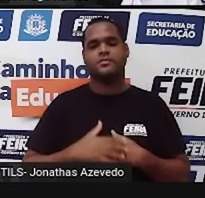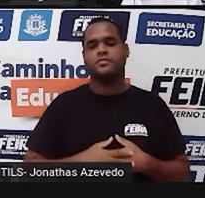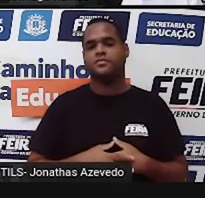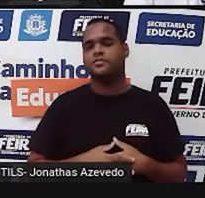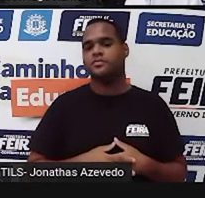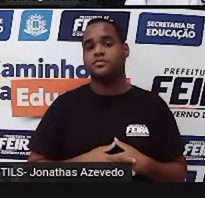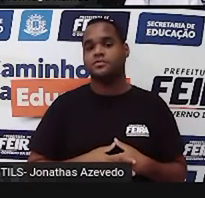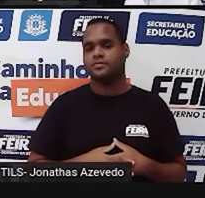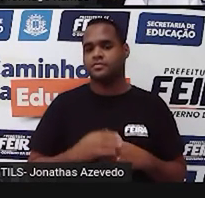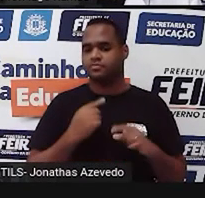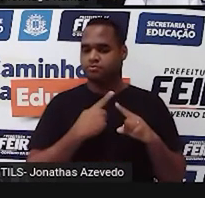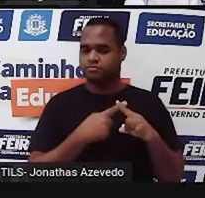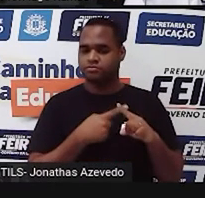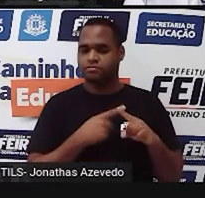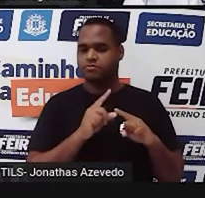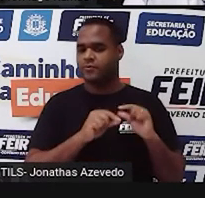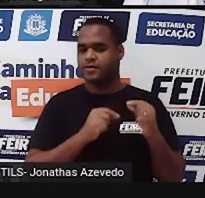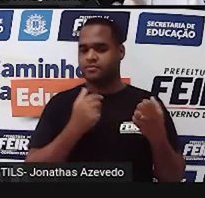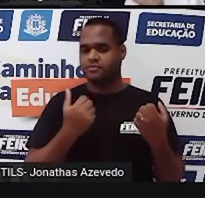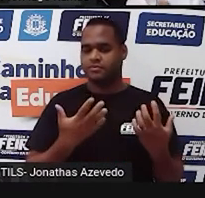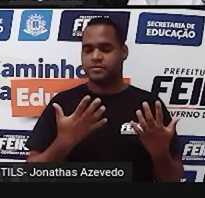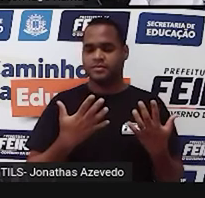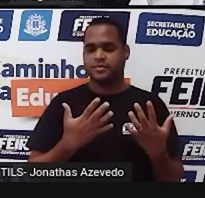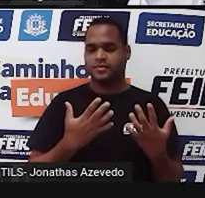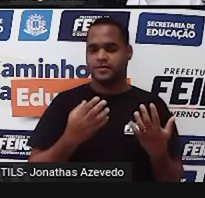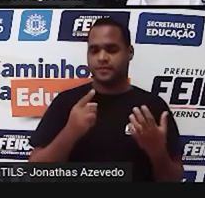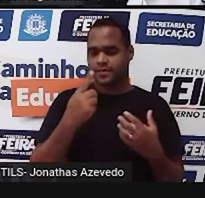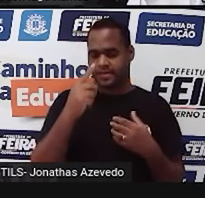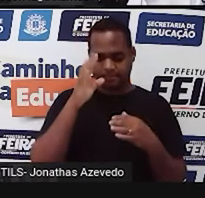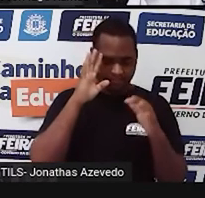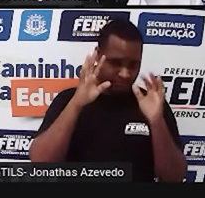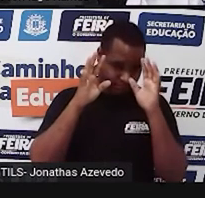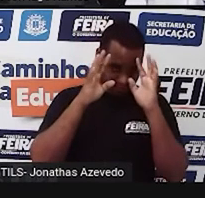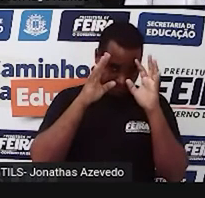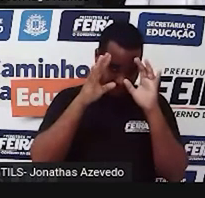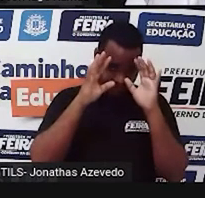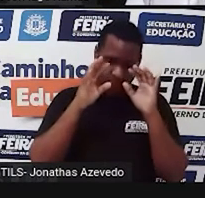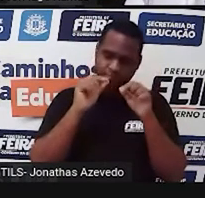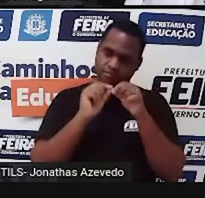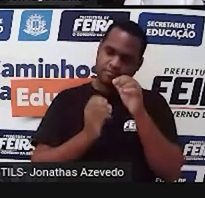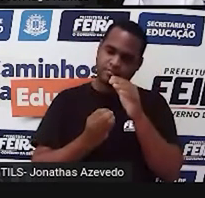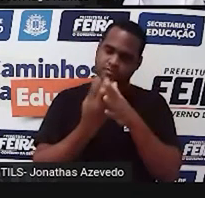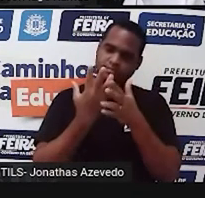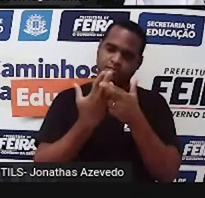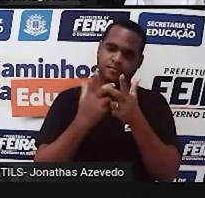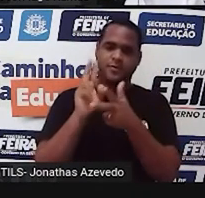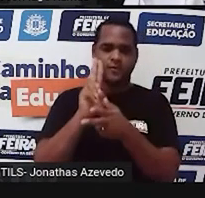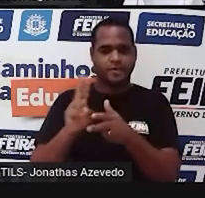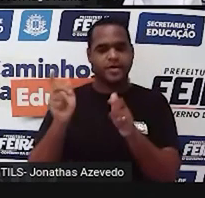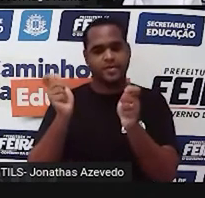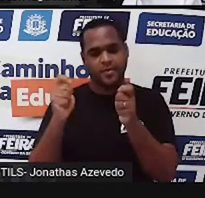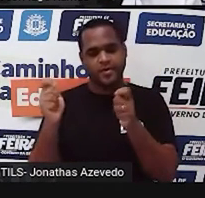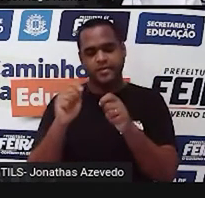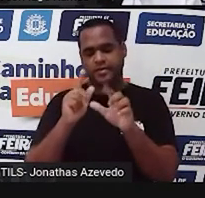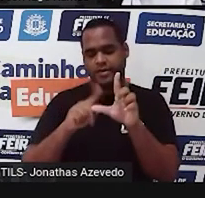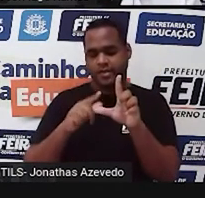para criar esse raciocínio, para usar a álgebra, a linguagem algébrica,